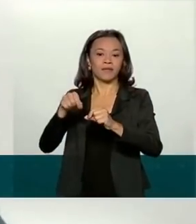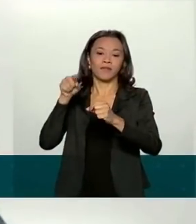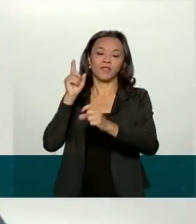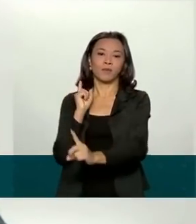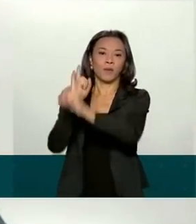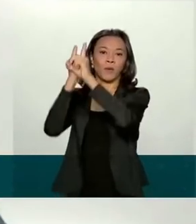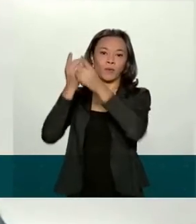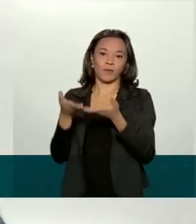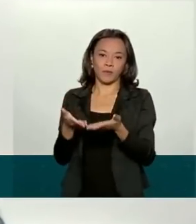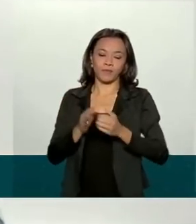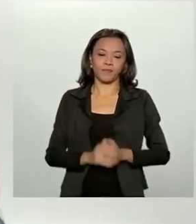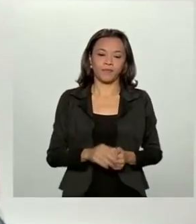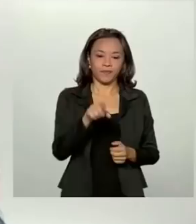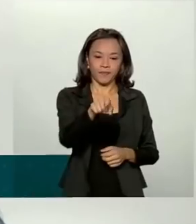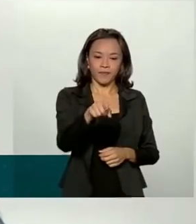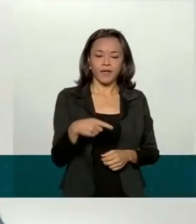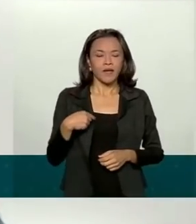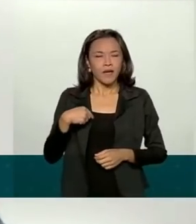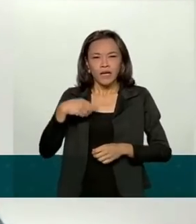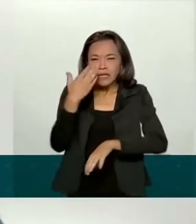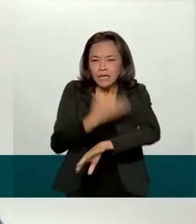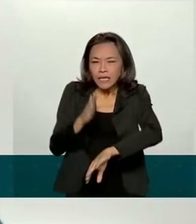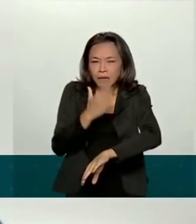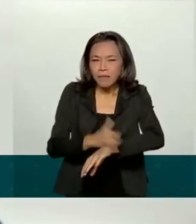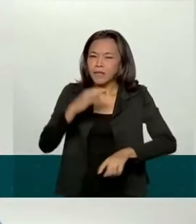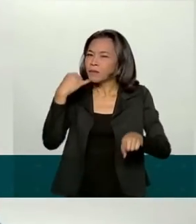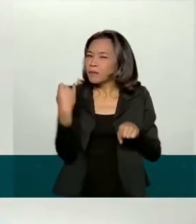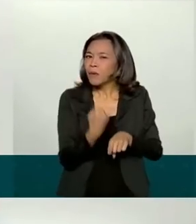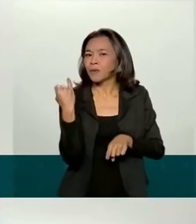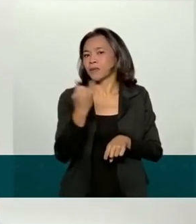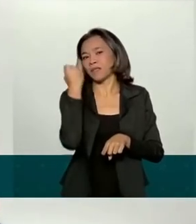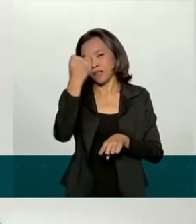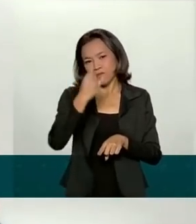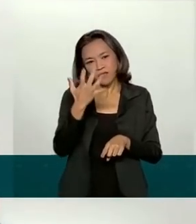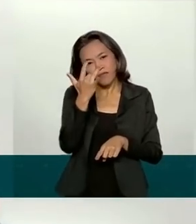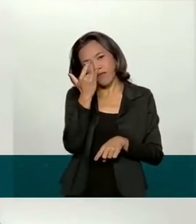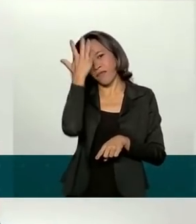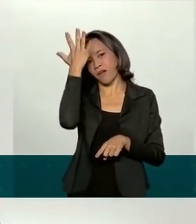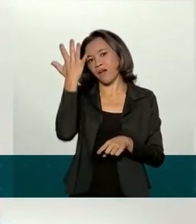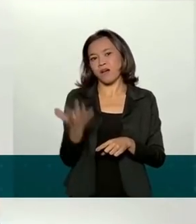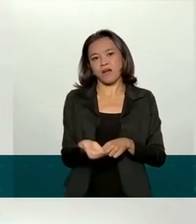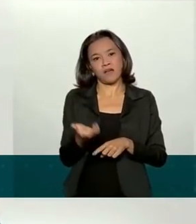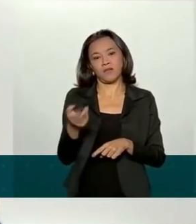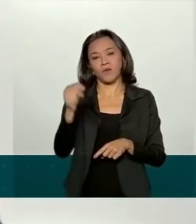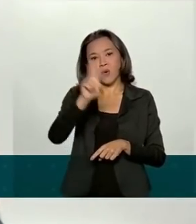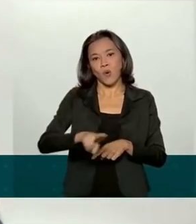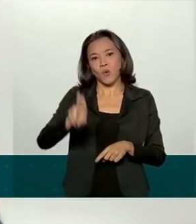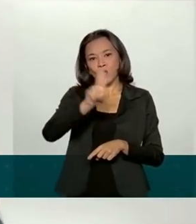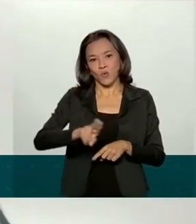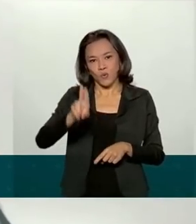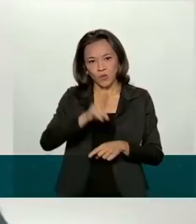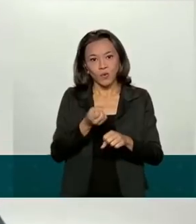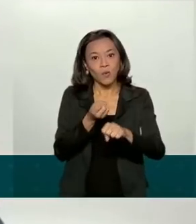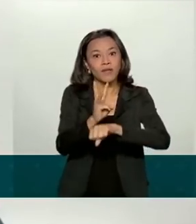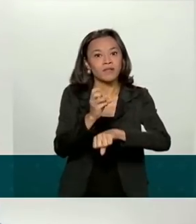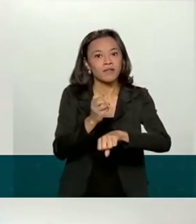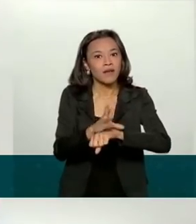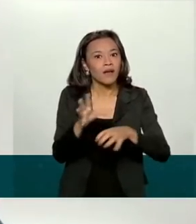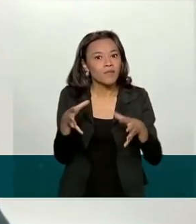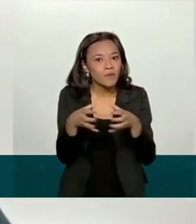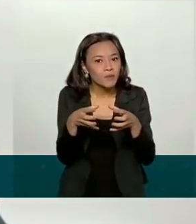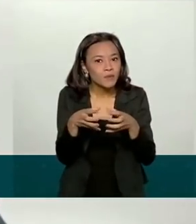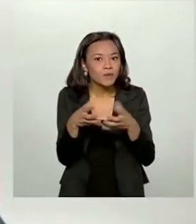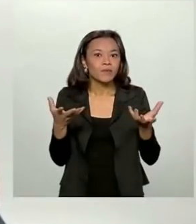Uma capacitação de extrema importância, fácil demais, através do aplicativo WhatsApp, onde